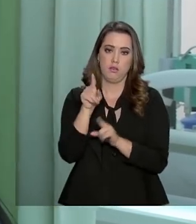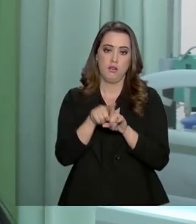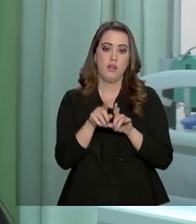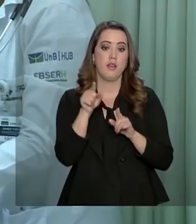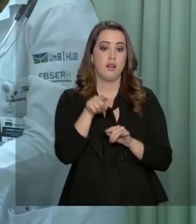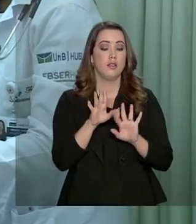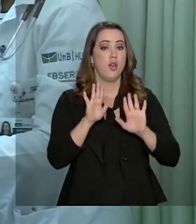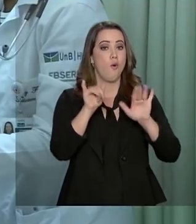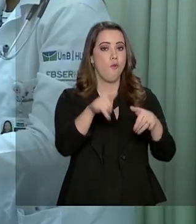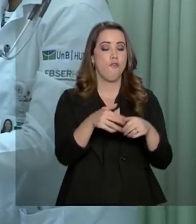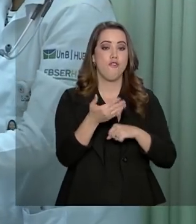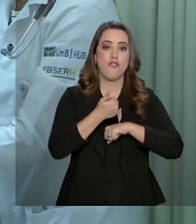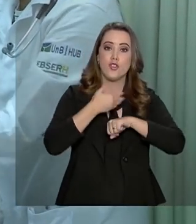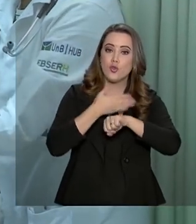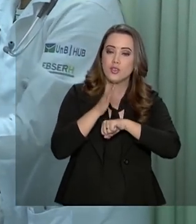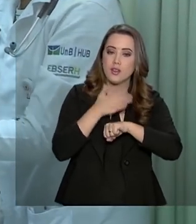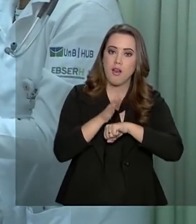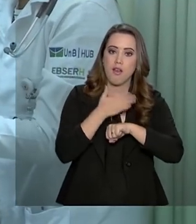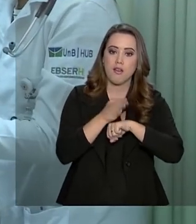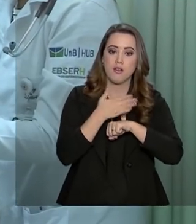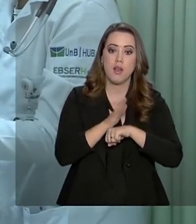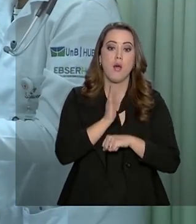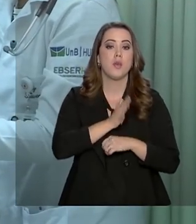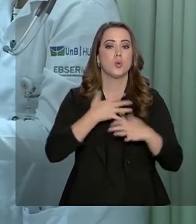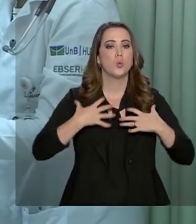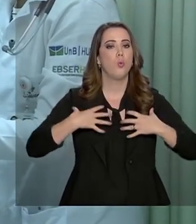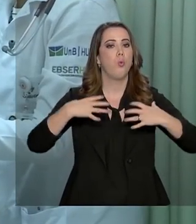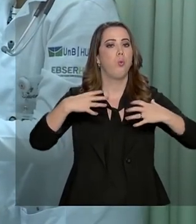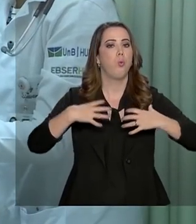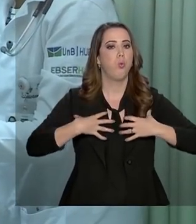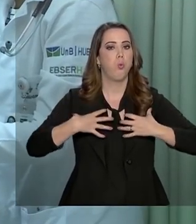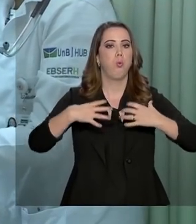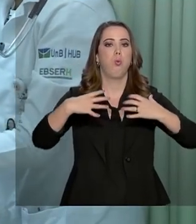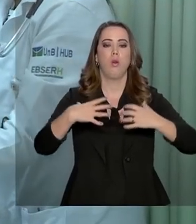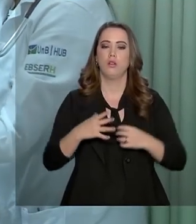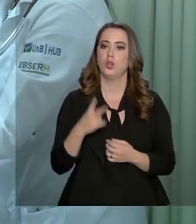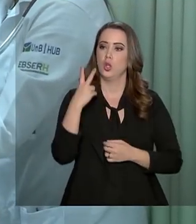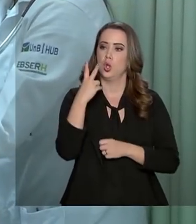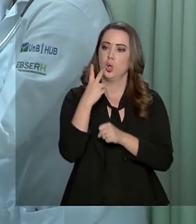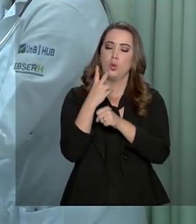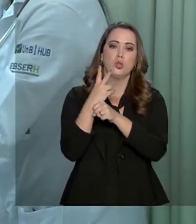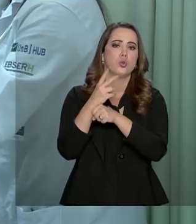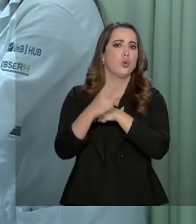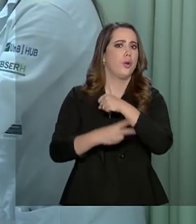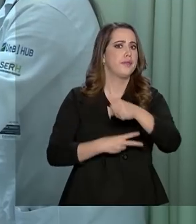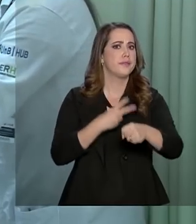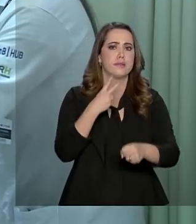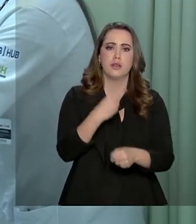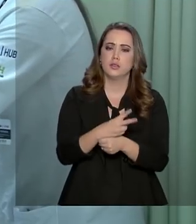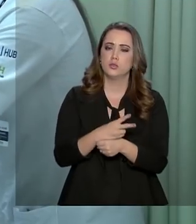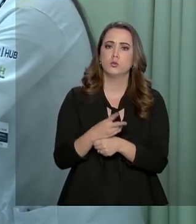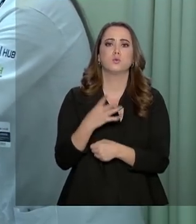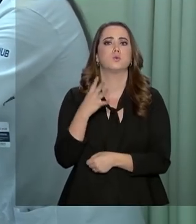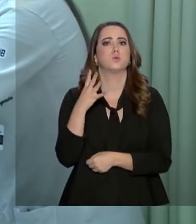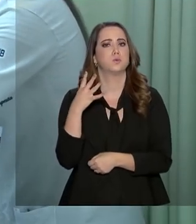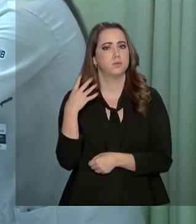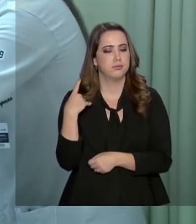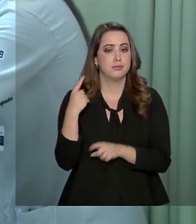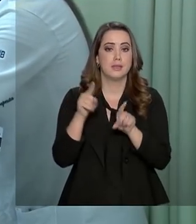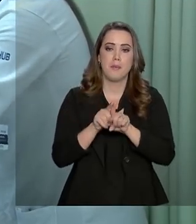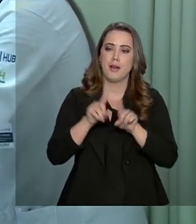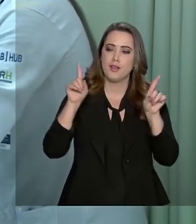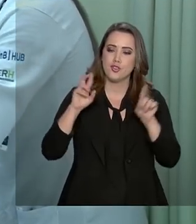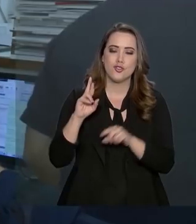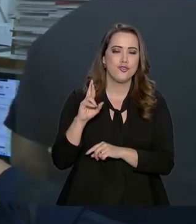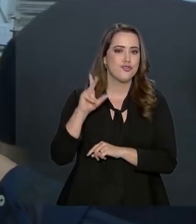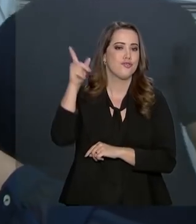cardiopulmonar no Hospital Universitário de Brasília. Foram dois anos intensos, segundo ela, e que fizeram toda